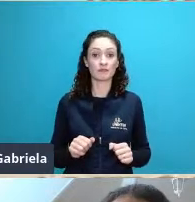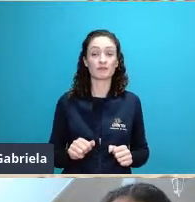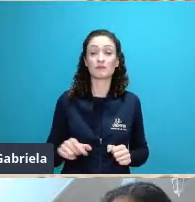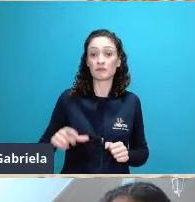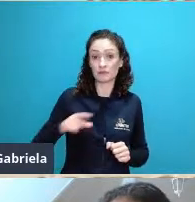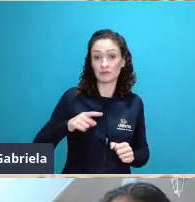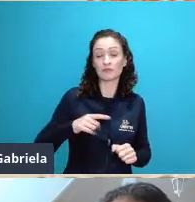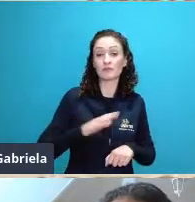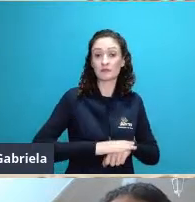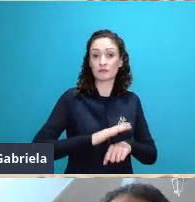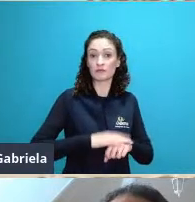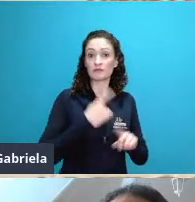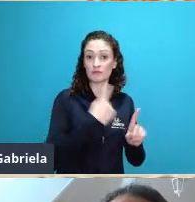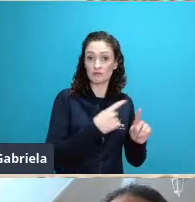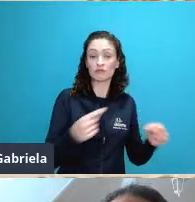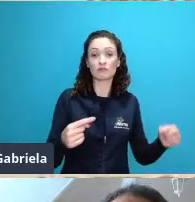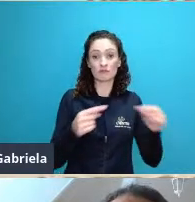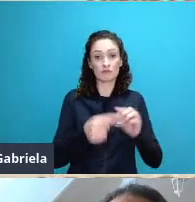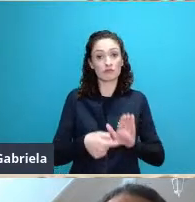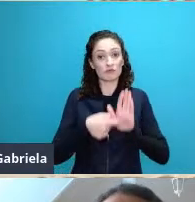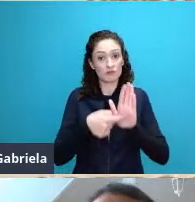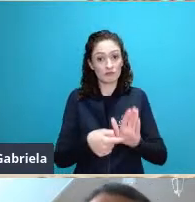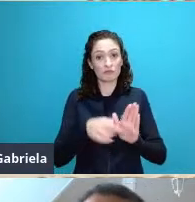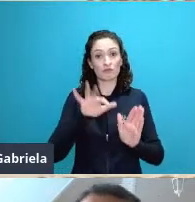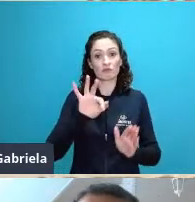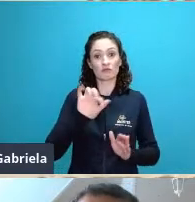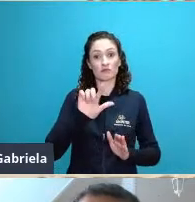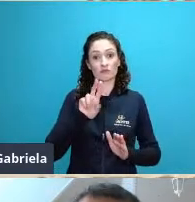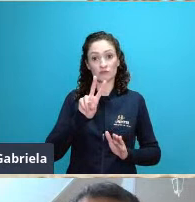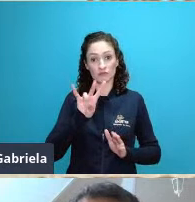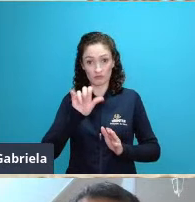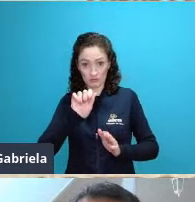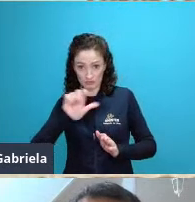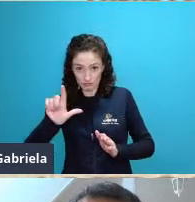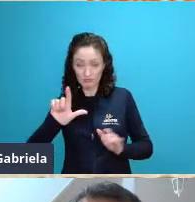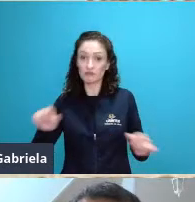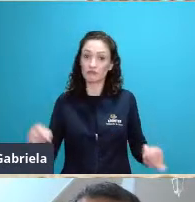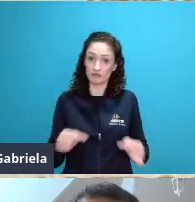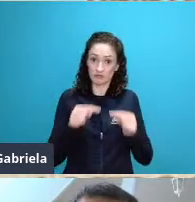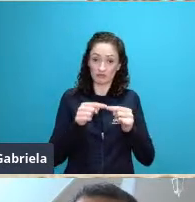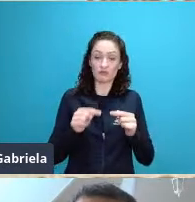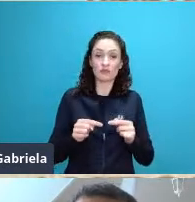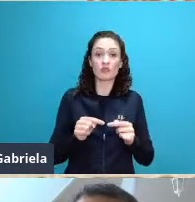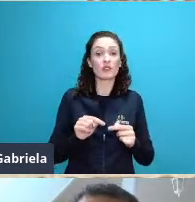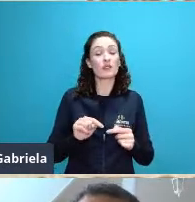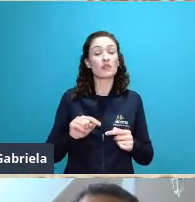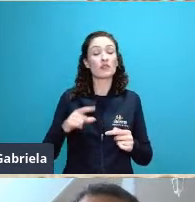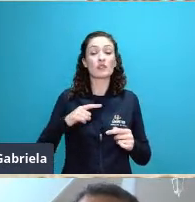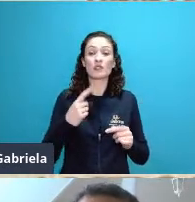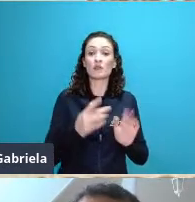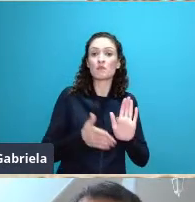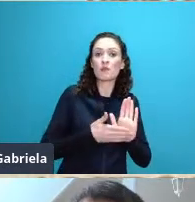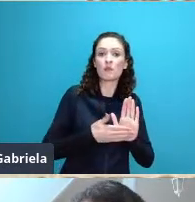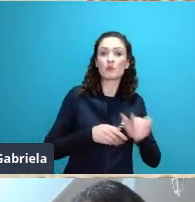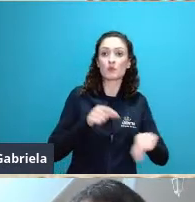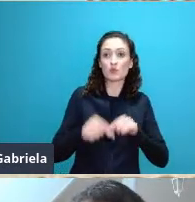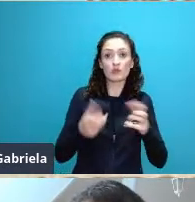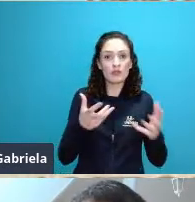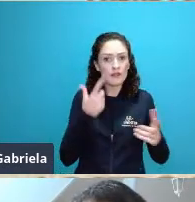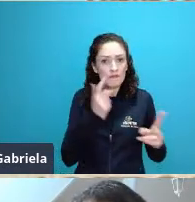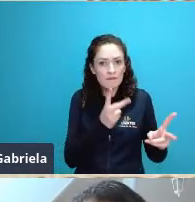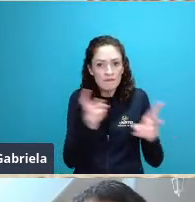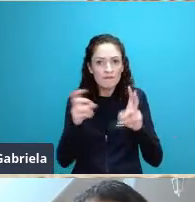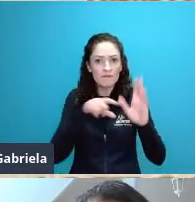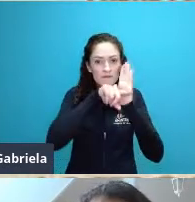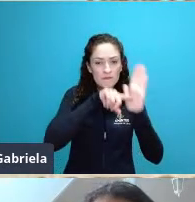fluvial é onde visava analisar padrões lineares de rede de